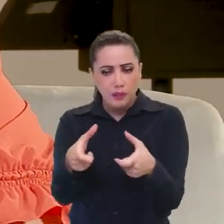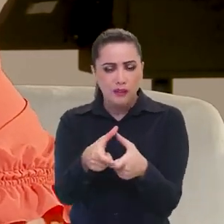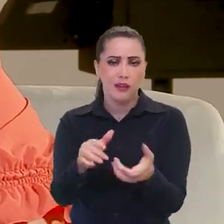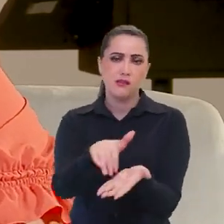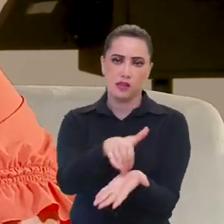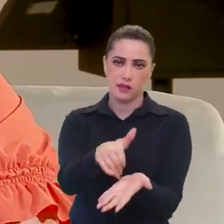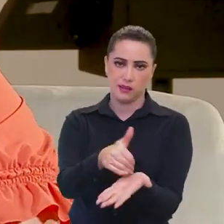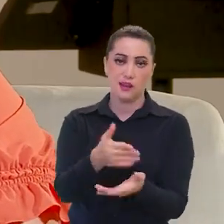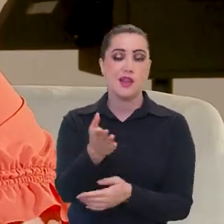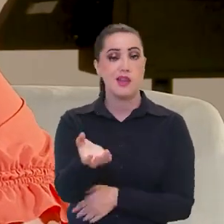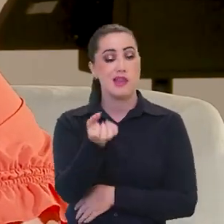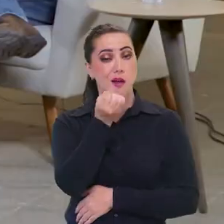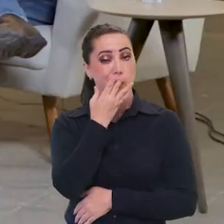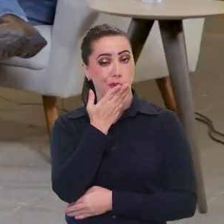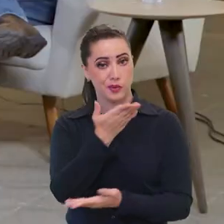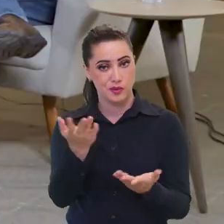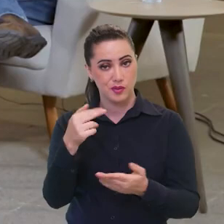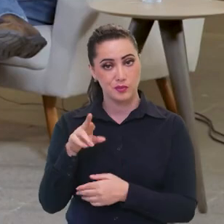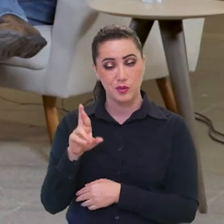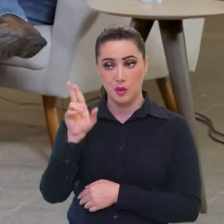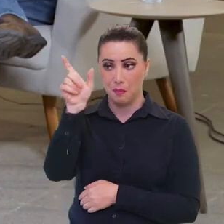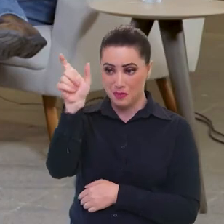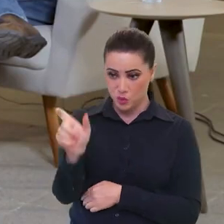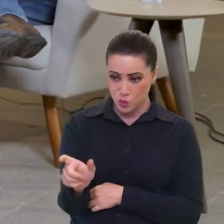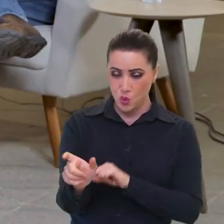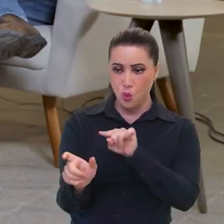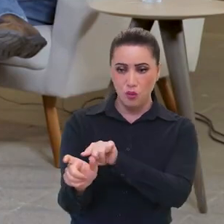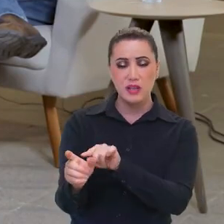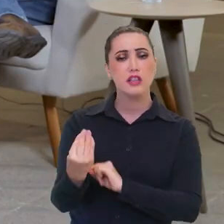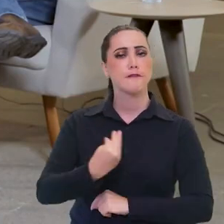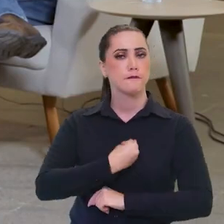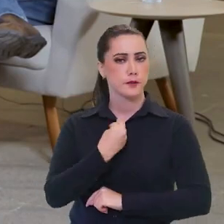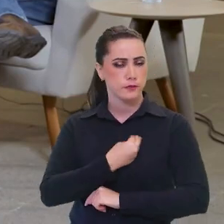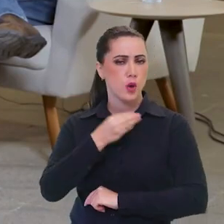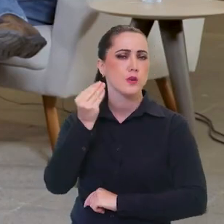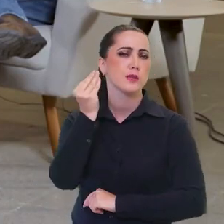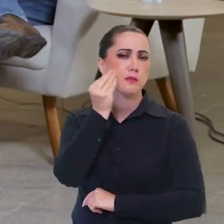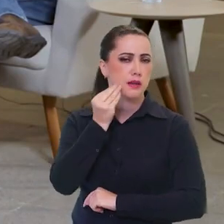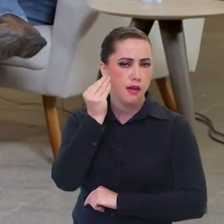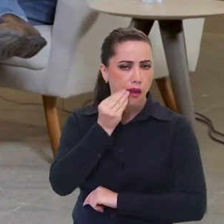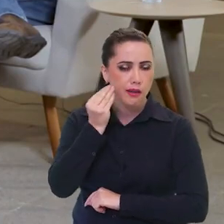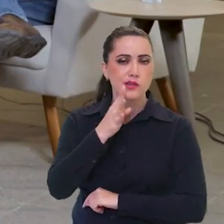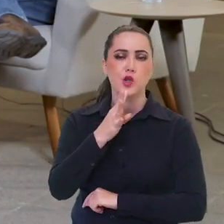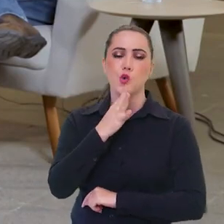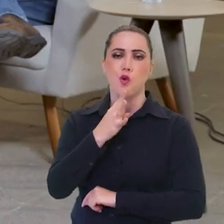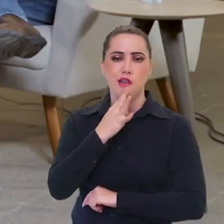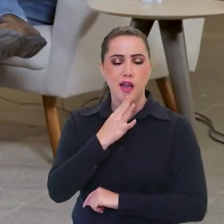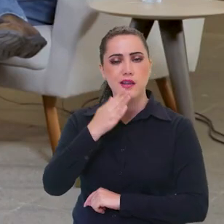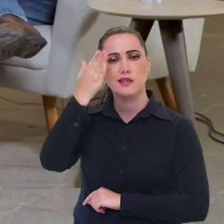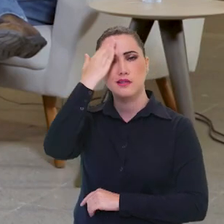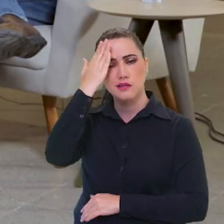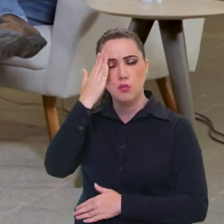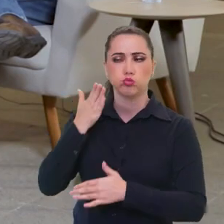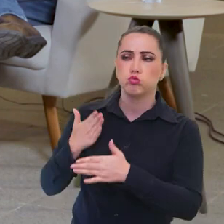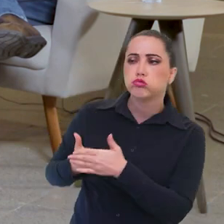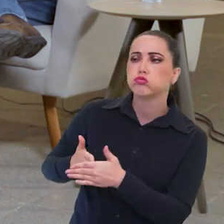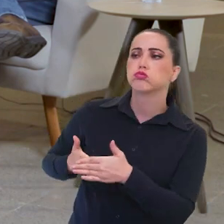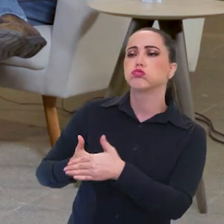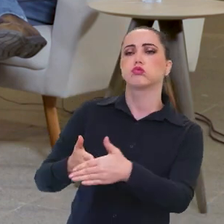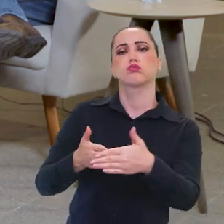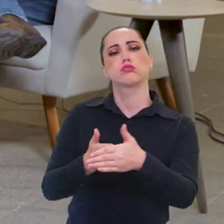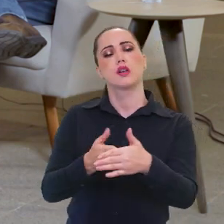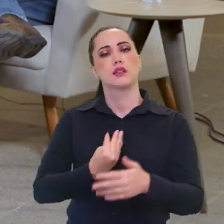melhor de, como a senhora mesmo disse, uma pessoa que viveu a experiência ali, sabe, dos entraves, das dificuldades do